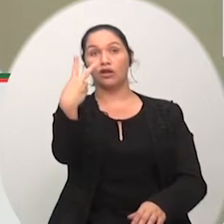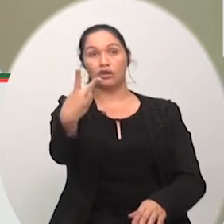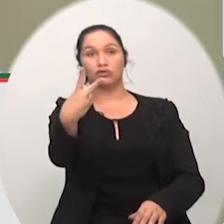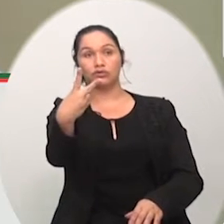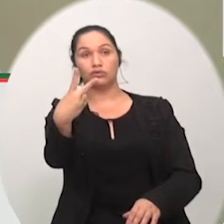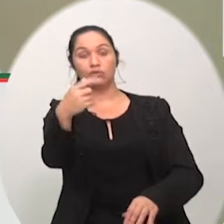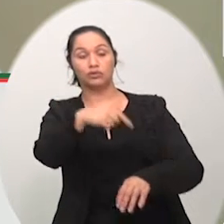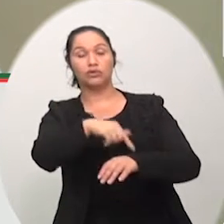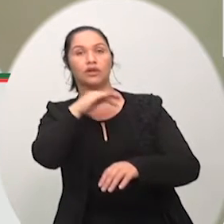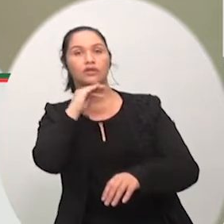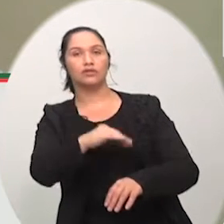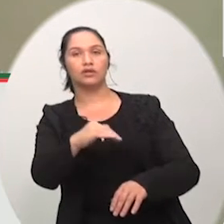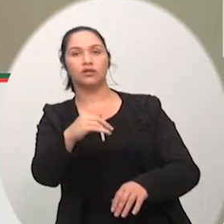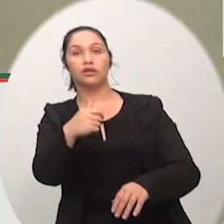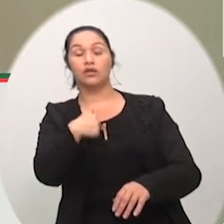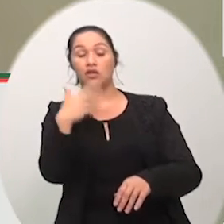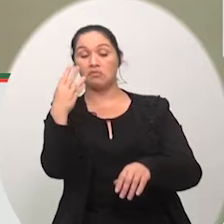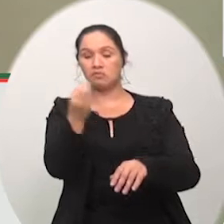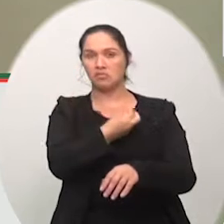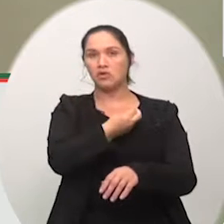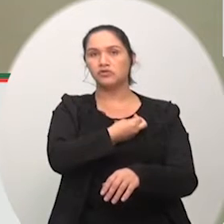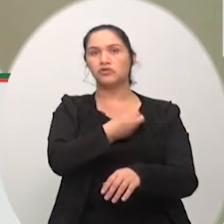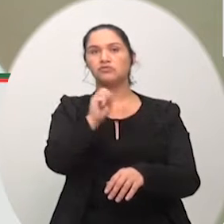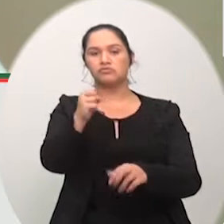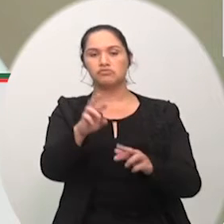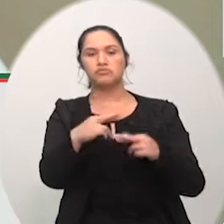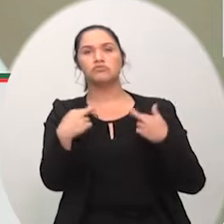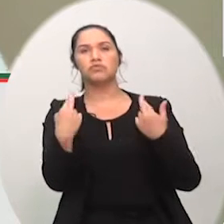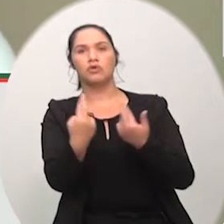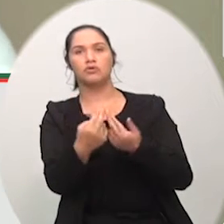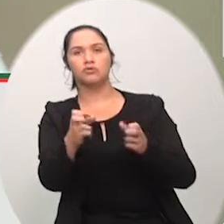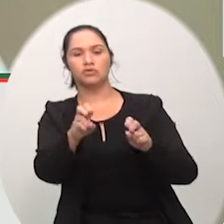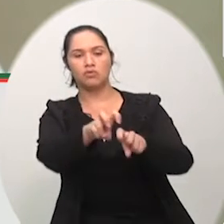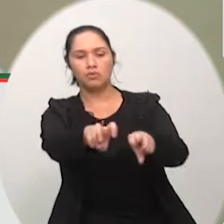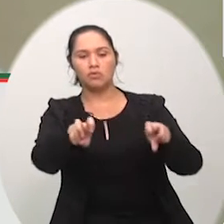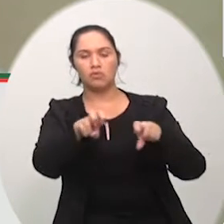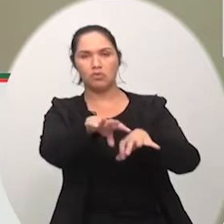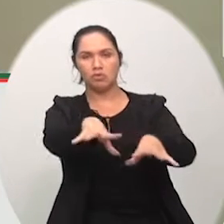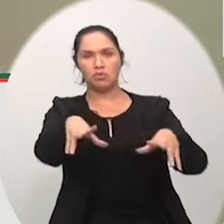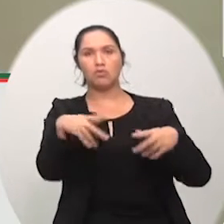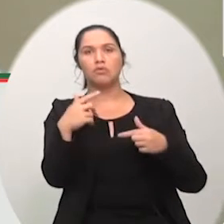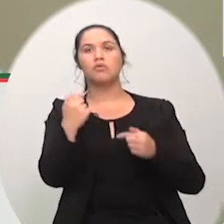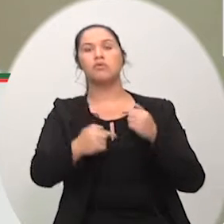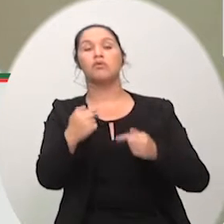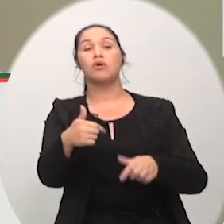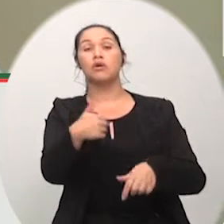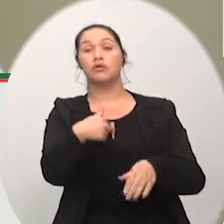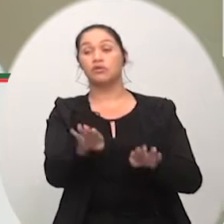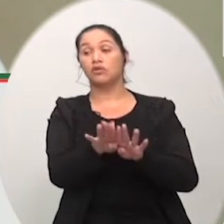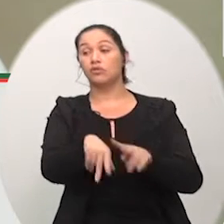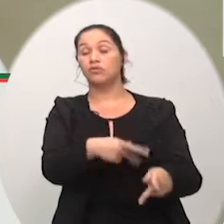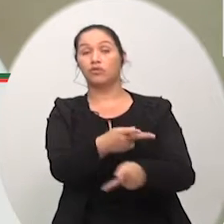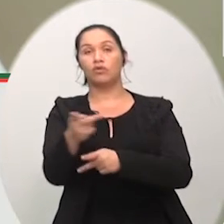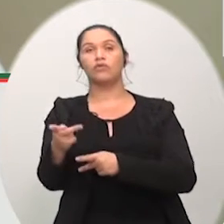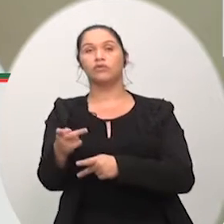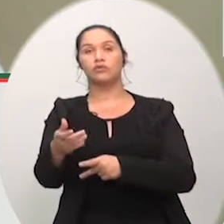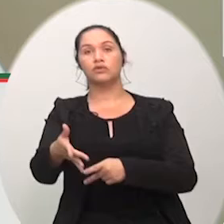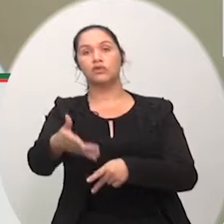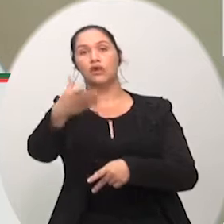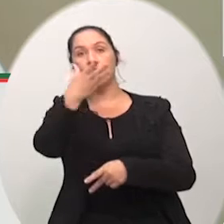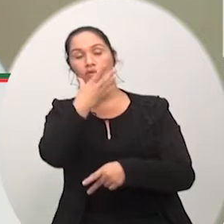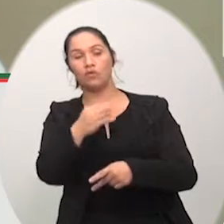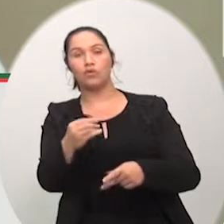vou convidar inclusive os caminhoneiros que estiver lá lembrar de convidar para ir para lá para bater o pé e brigar realmente para que isso não aconteça